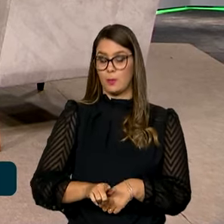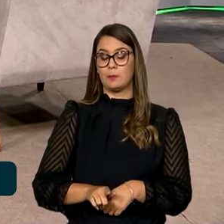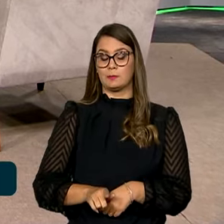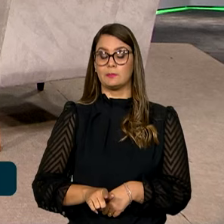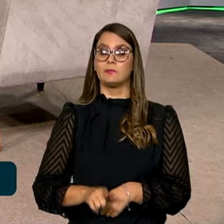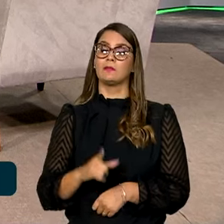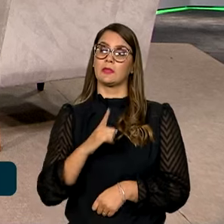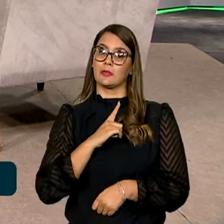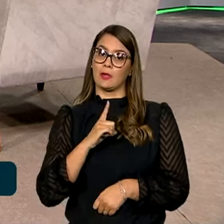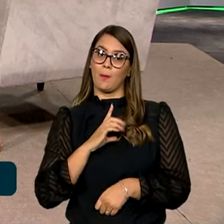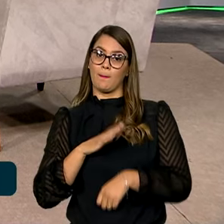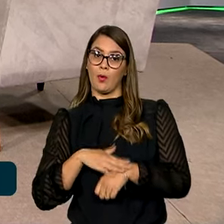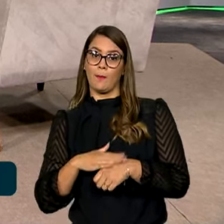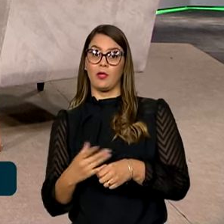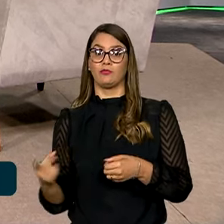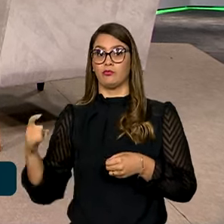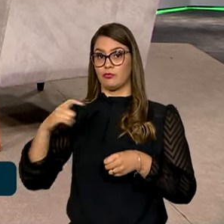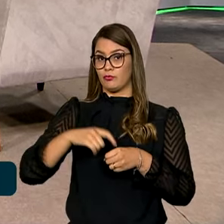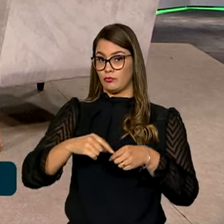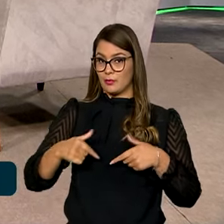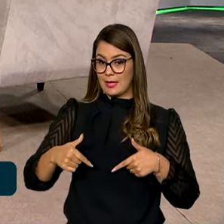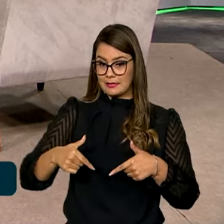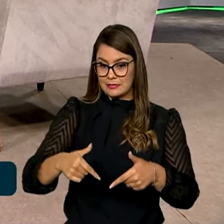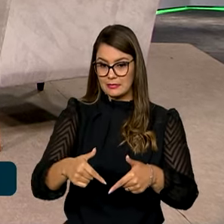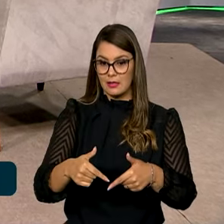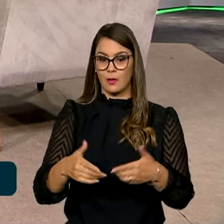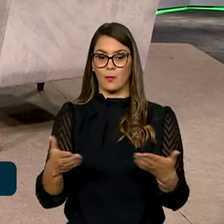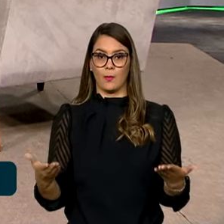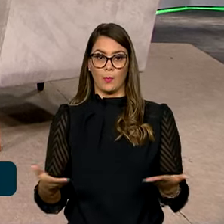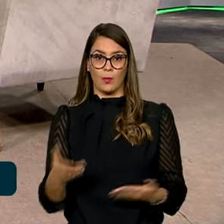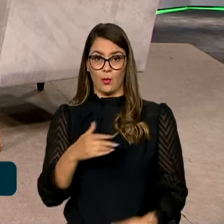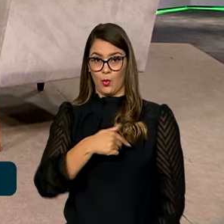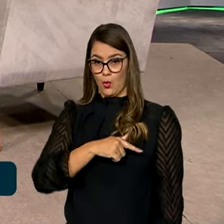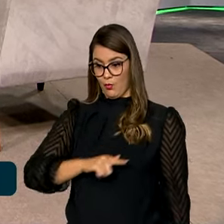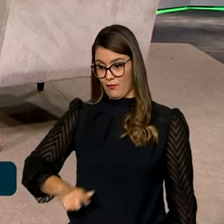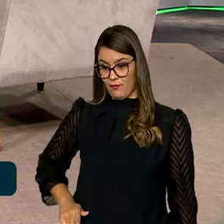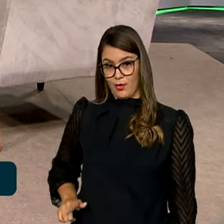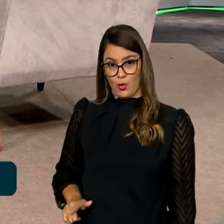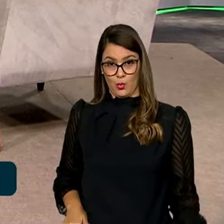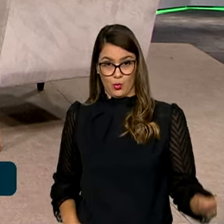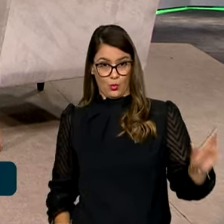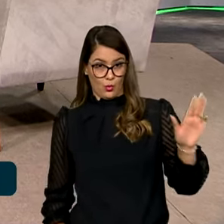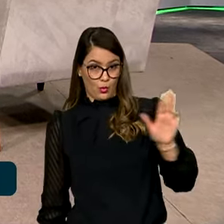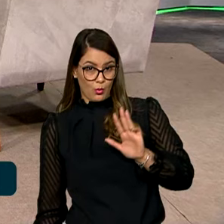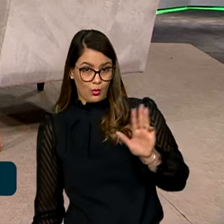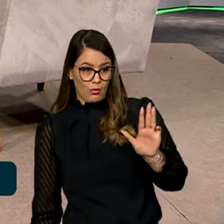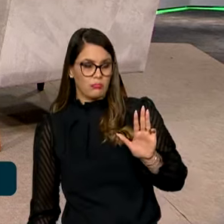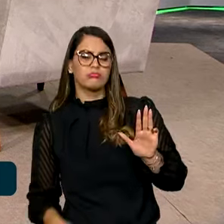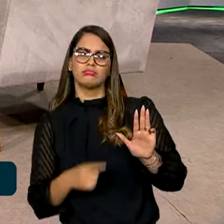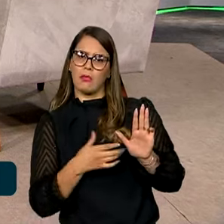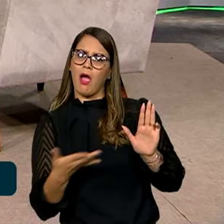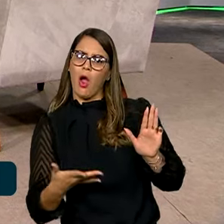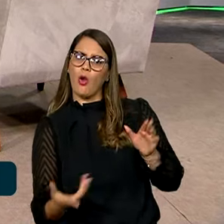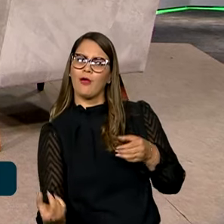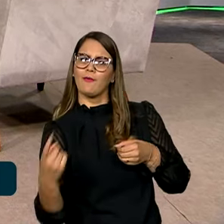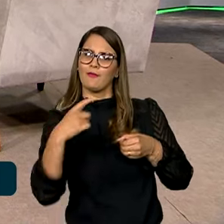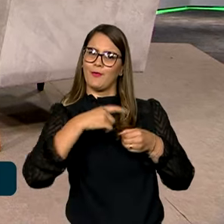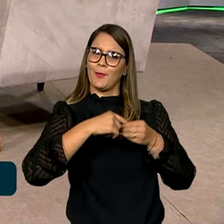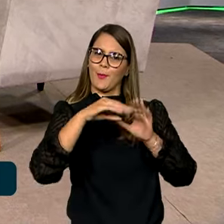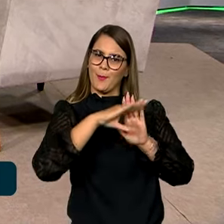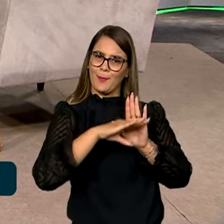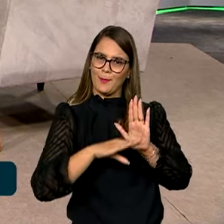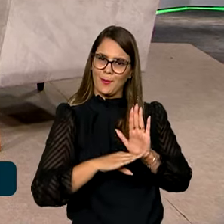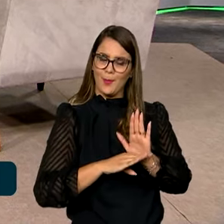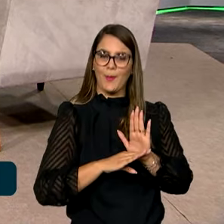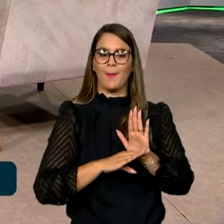E ao retomarmos as ações agora com o governo Lula, a gente recupera o Programa Brasil Quilombola